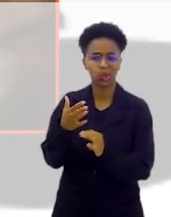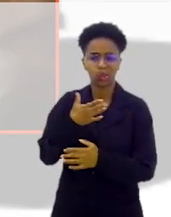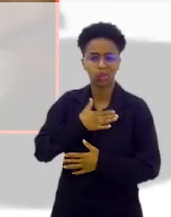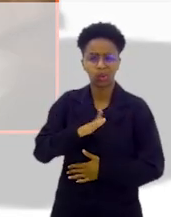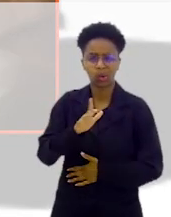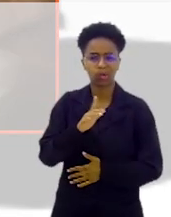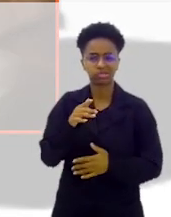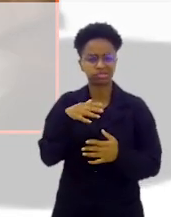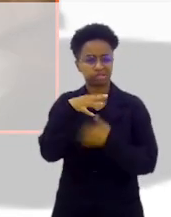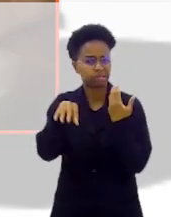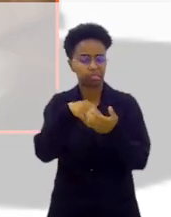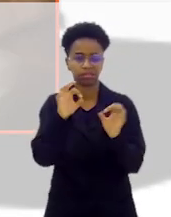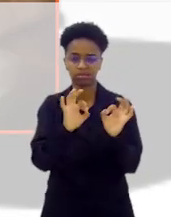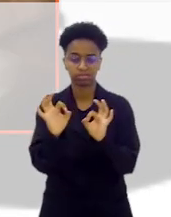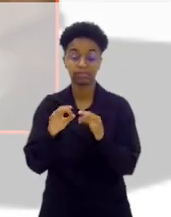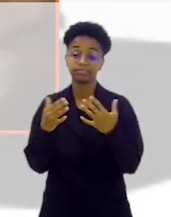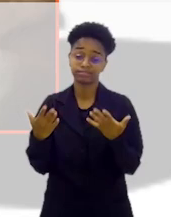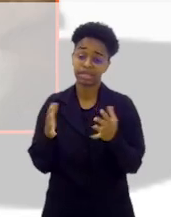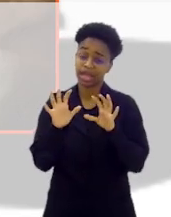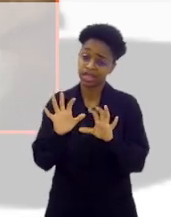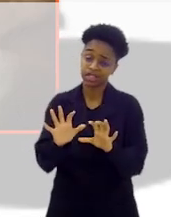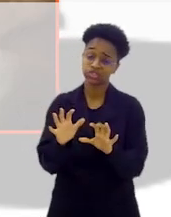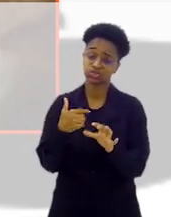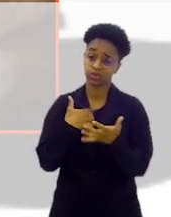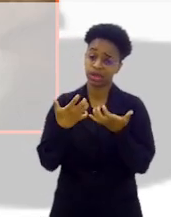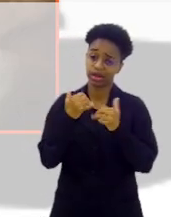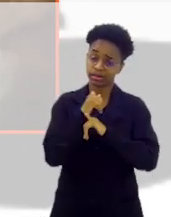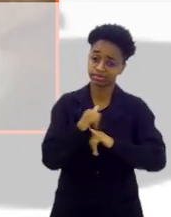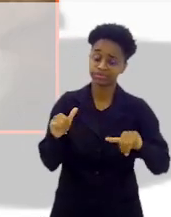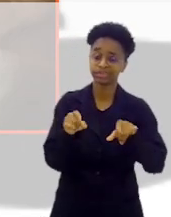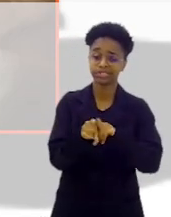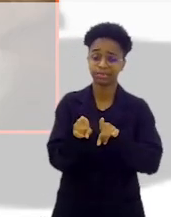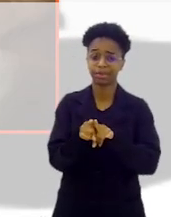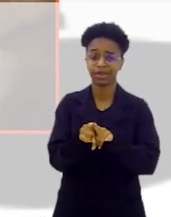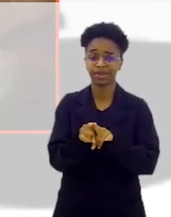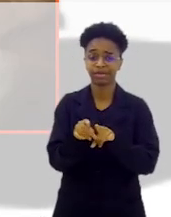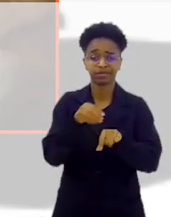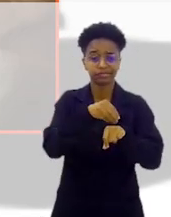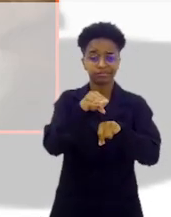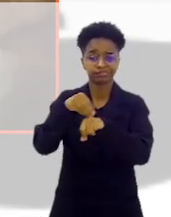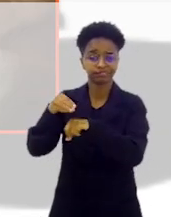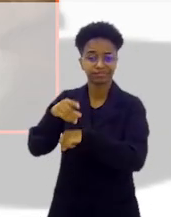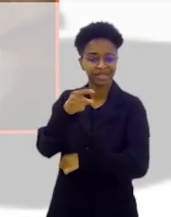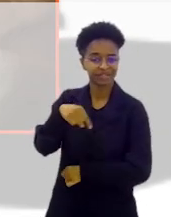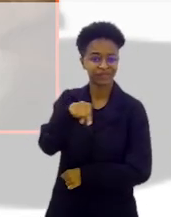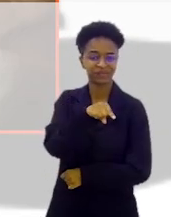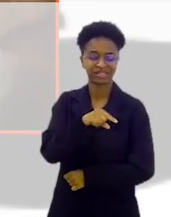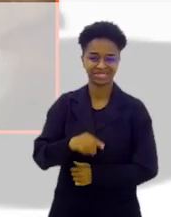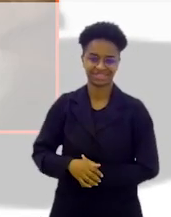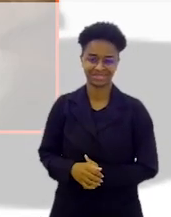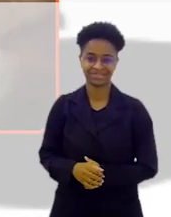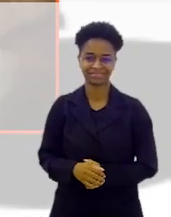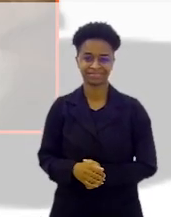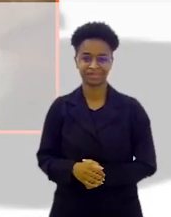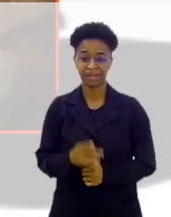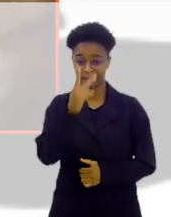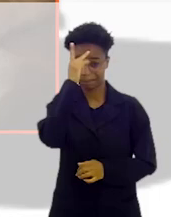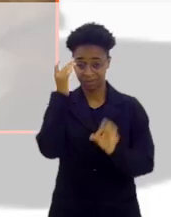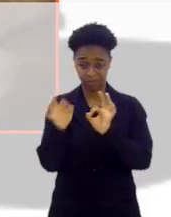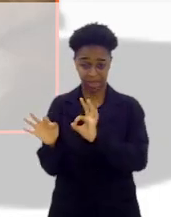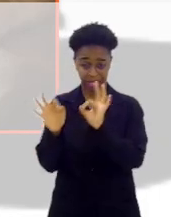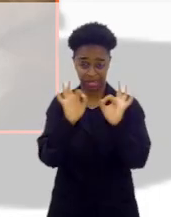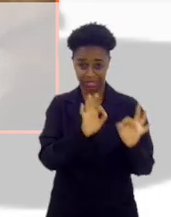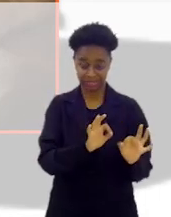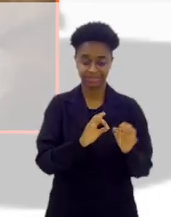sacrilégio de espécie nenhuma. Era isso que eu queria deixar e queria passar esse recado para as